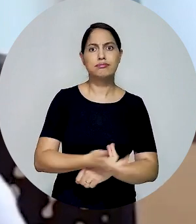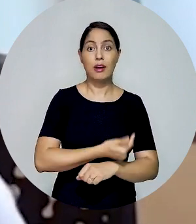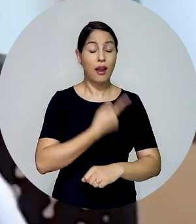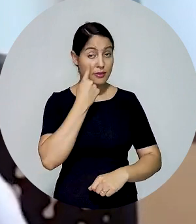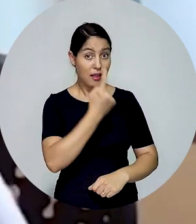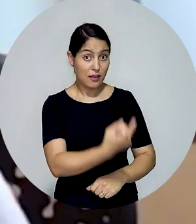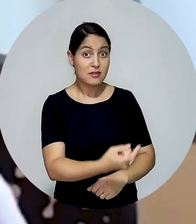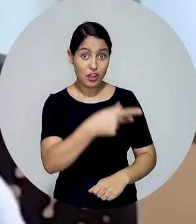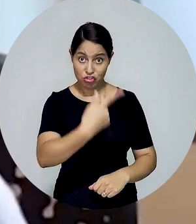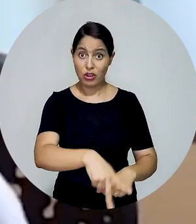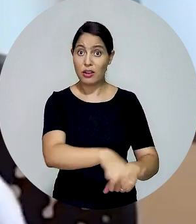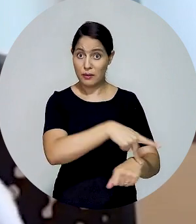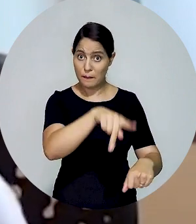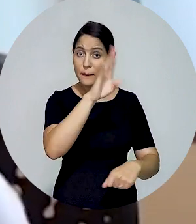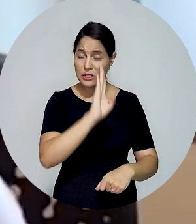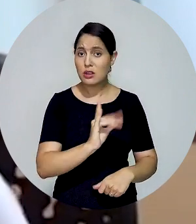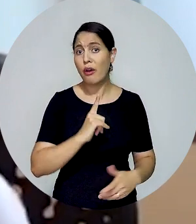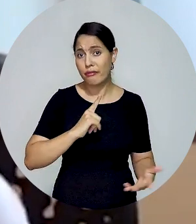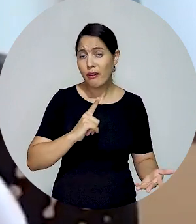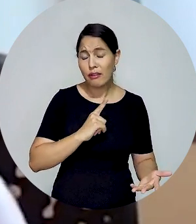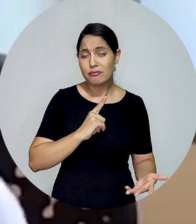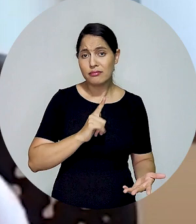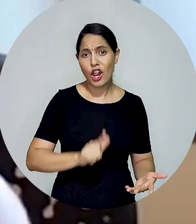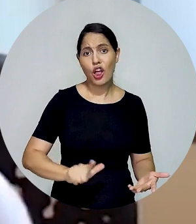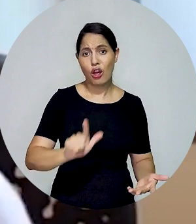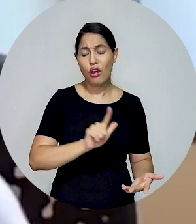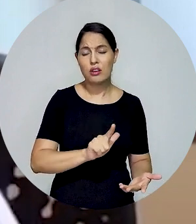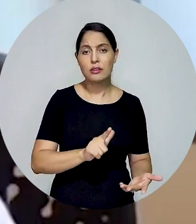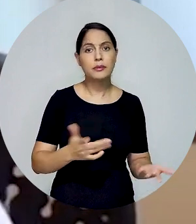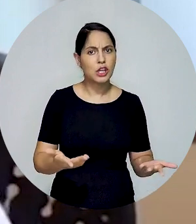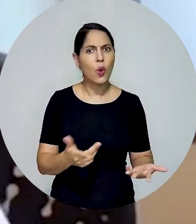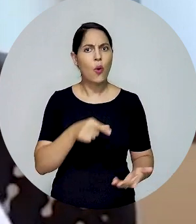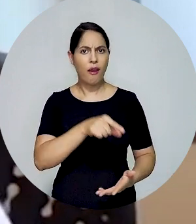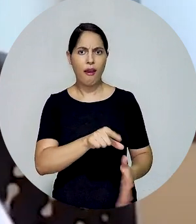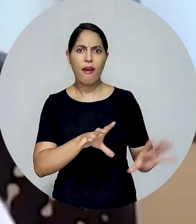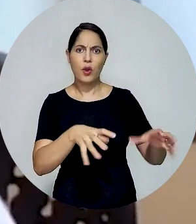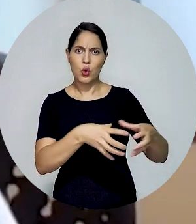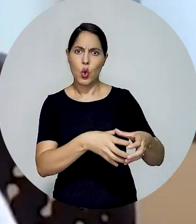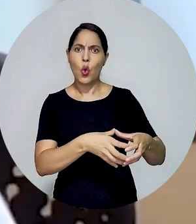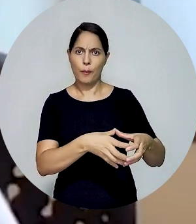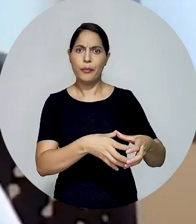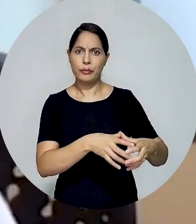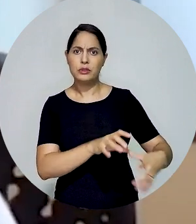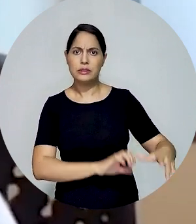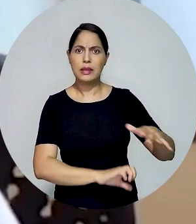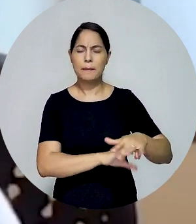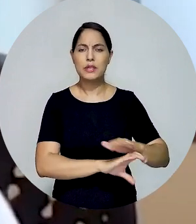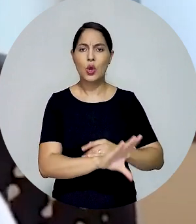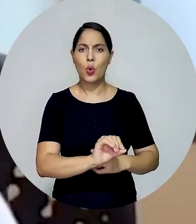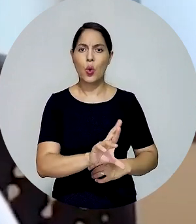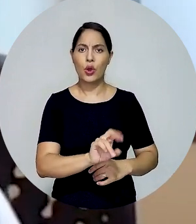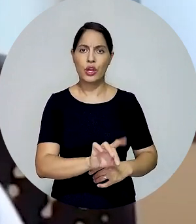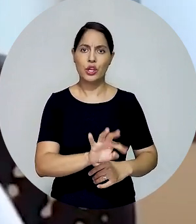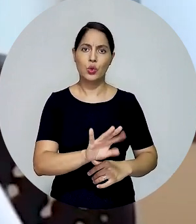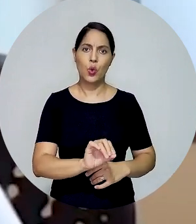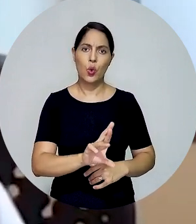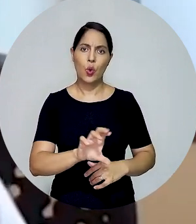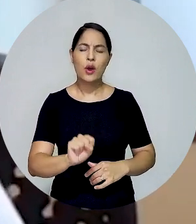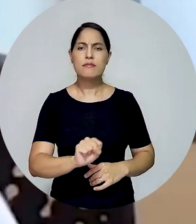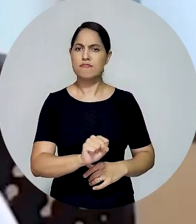fato, a gente tem muitas moedas aqui no Brasil circulando. E as corretoras sérias, elas querem a regulação.